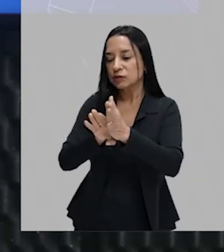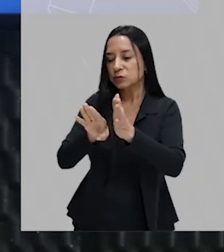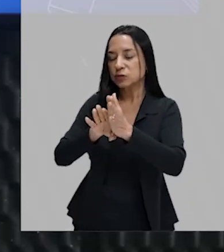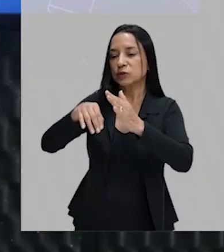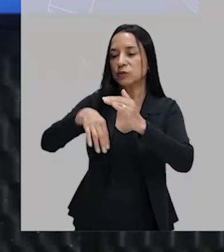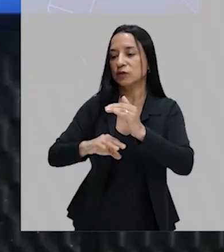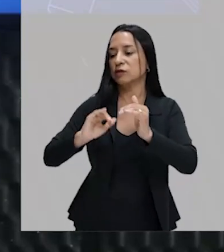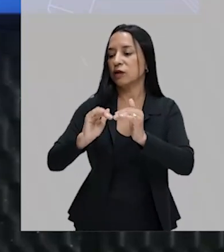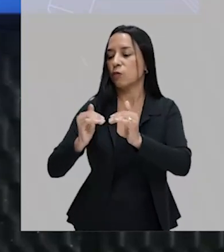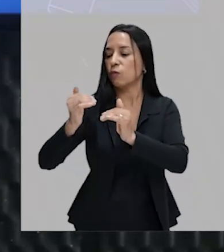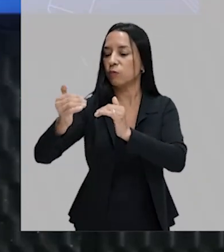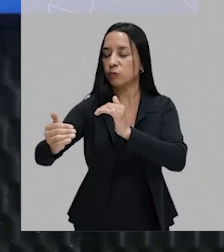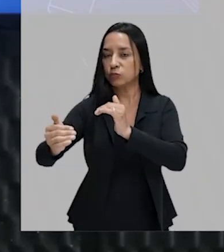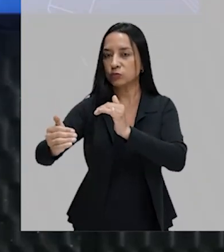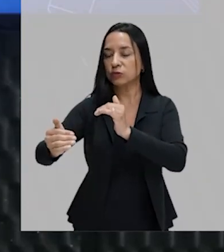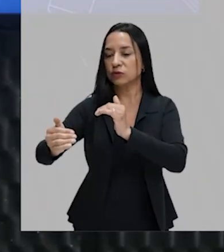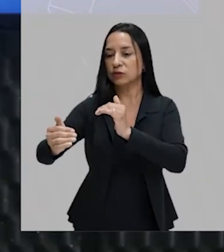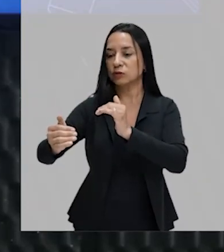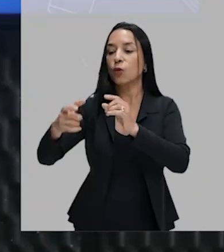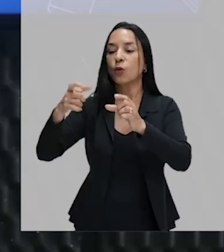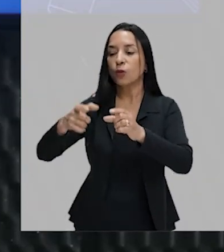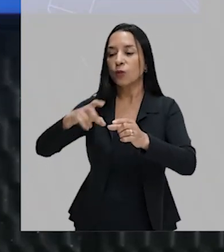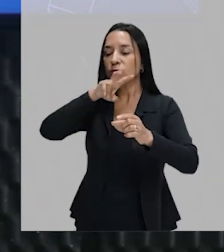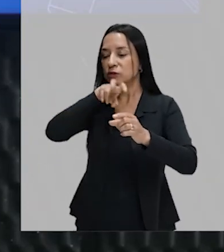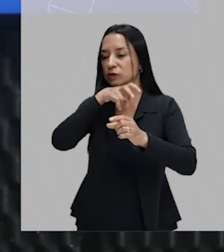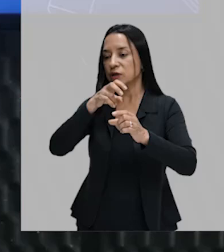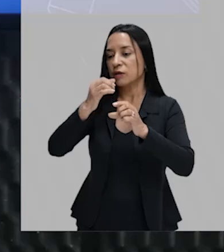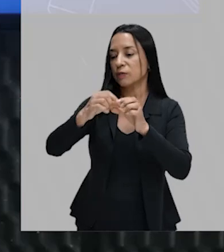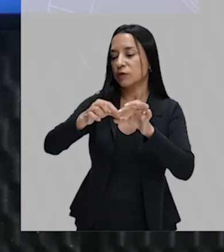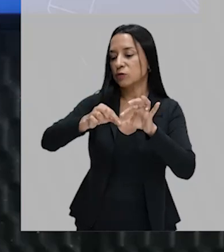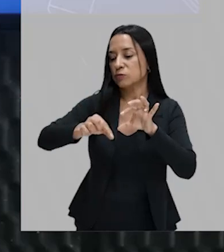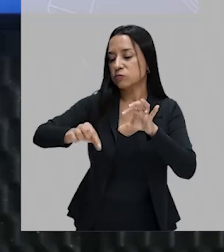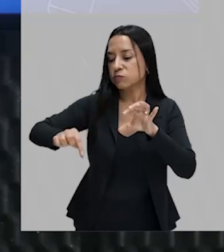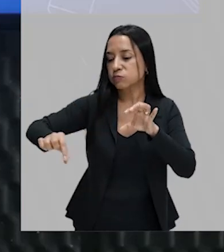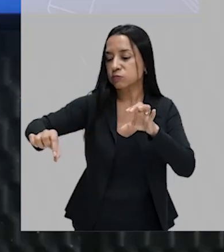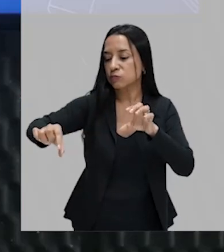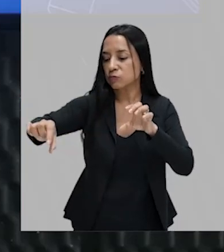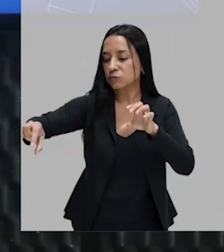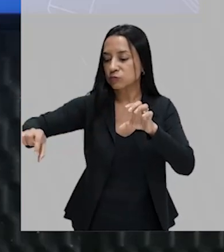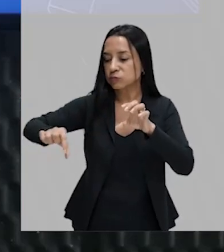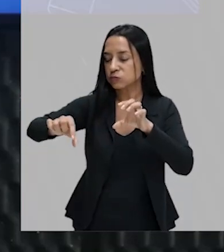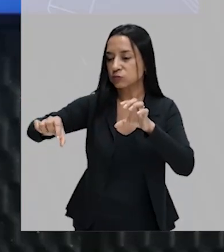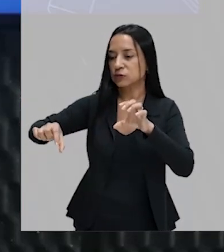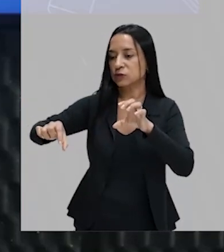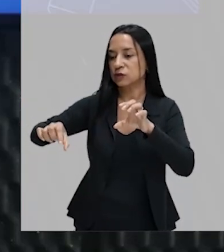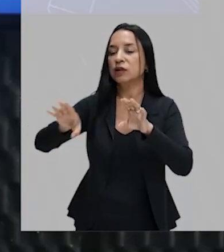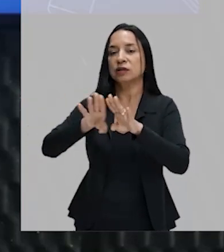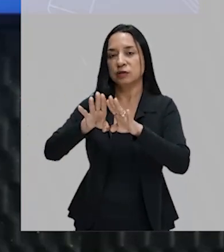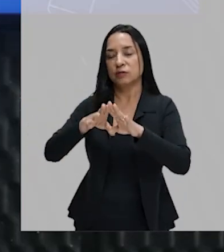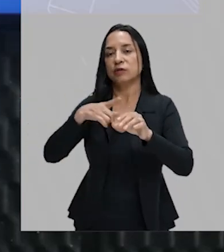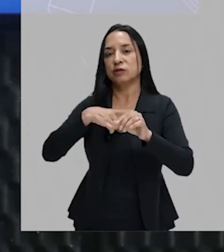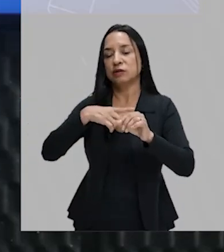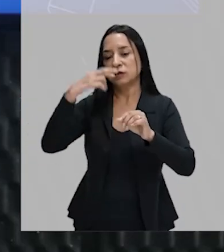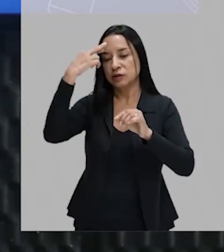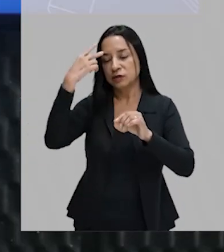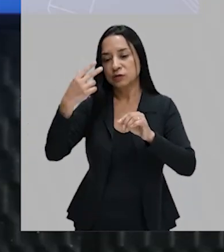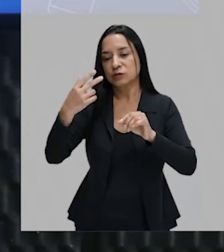por onde esta serpente passaria. Mas também tem a história de que por ali fugiam os guerreiros,